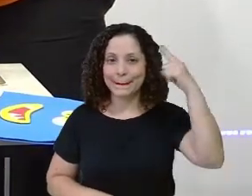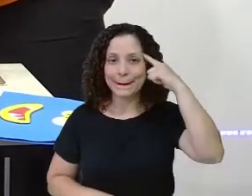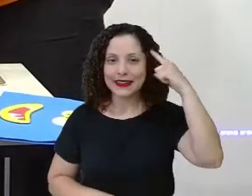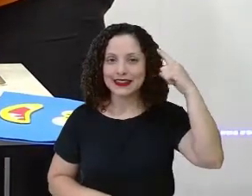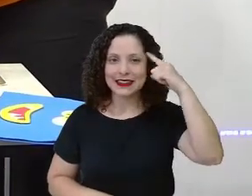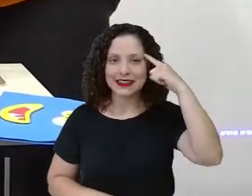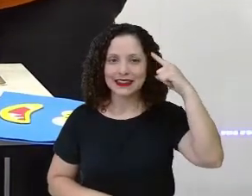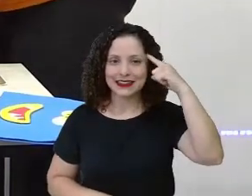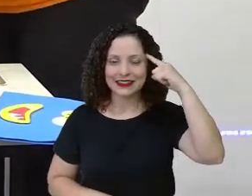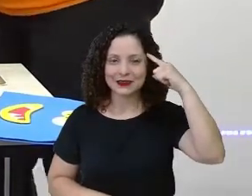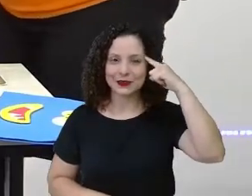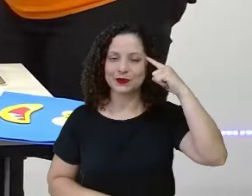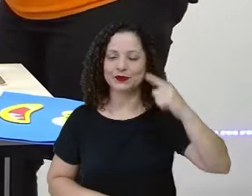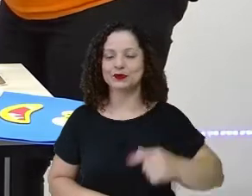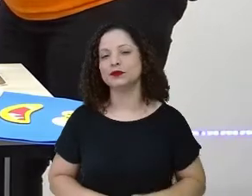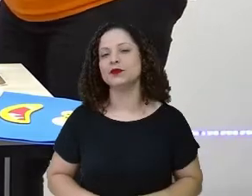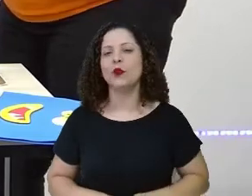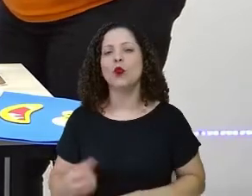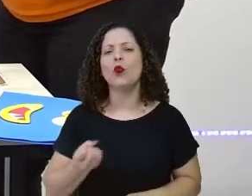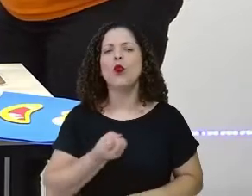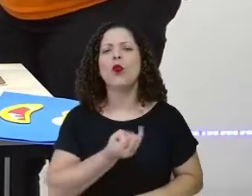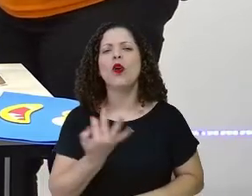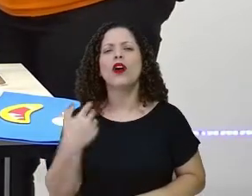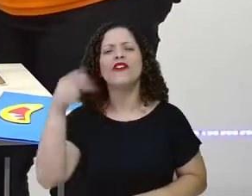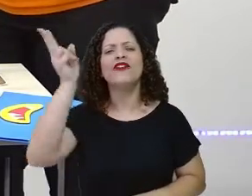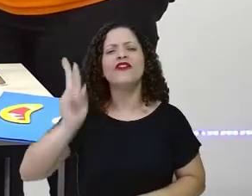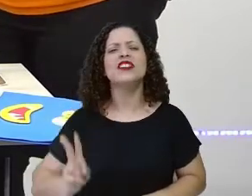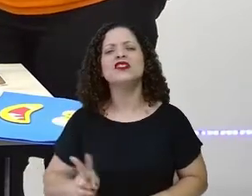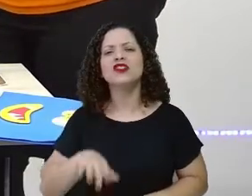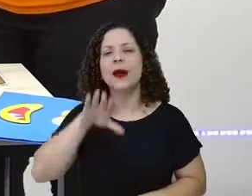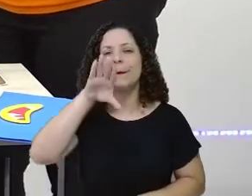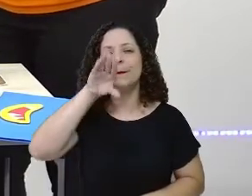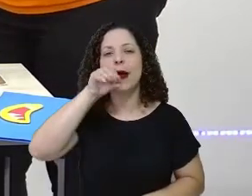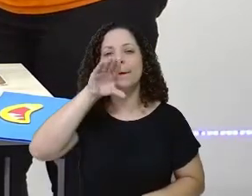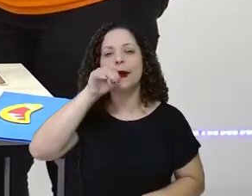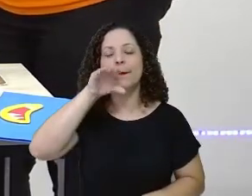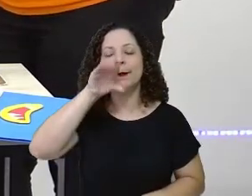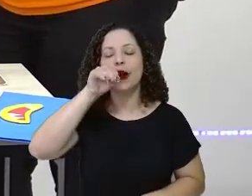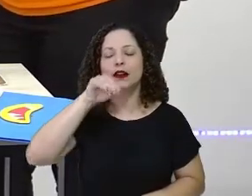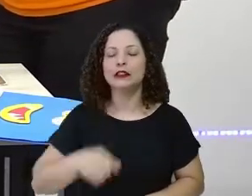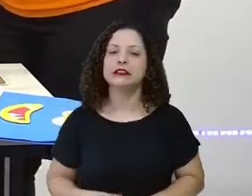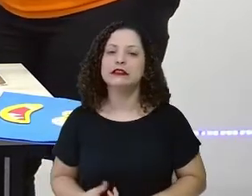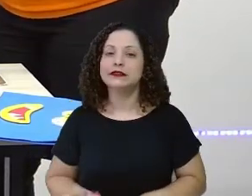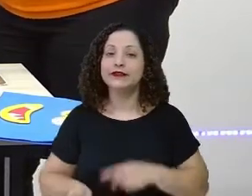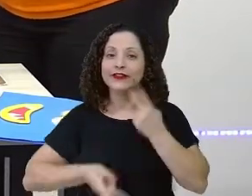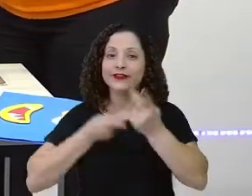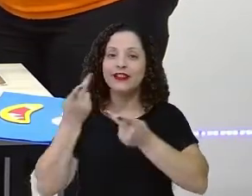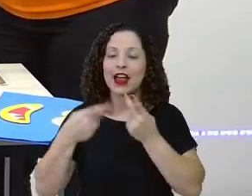Pensando! Quantas vezes eu abro a boca pra dizer o nome pensando? Vamos lá comigo!